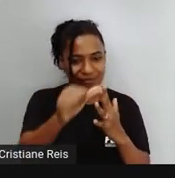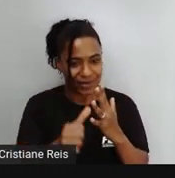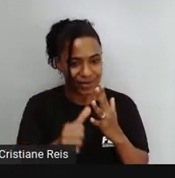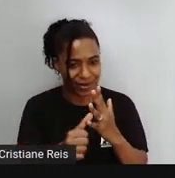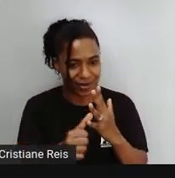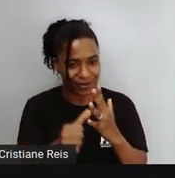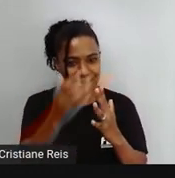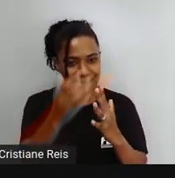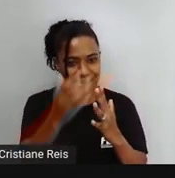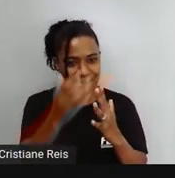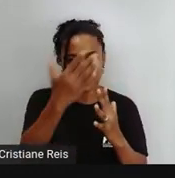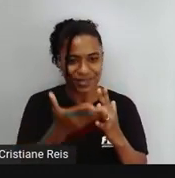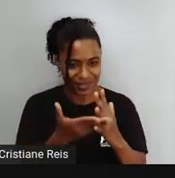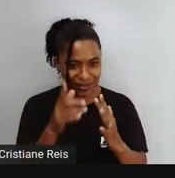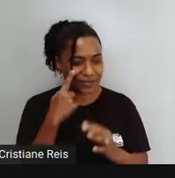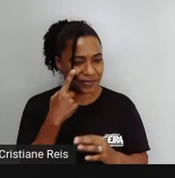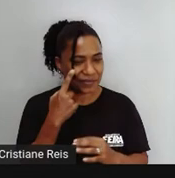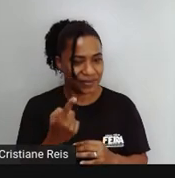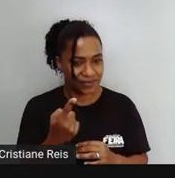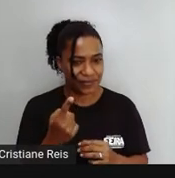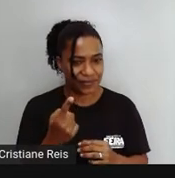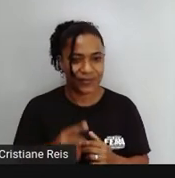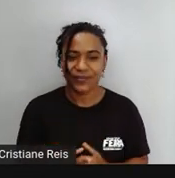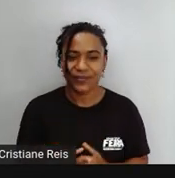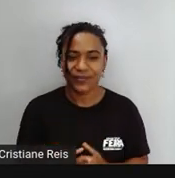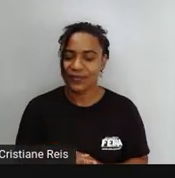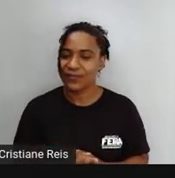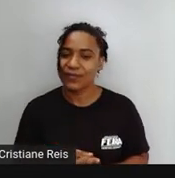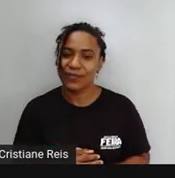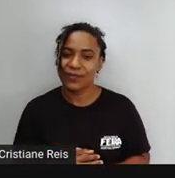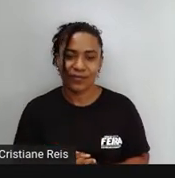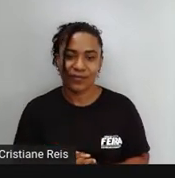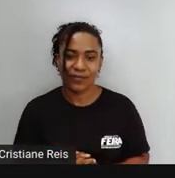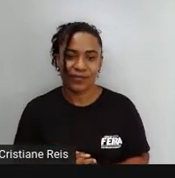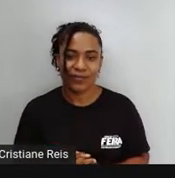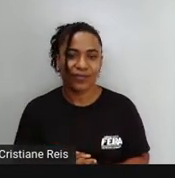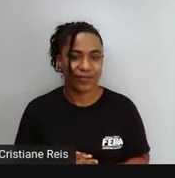Vogal Consoante Veja aqui este verbo Cut